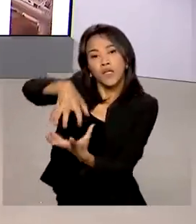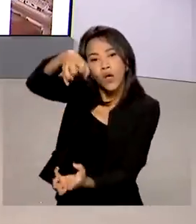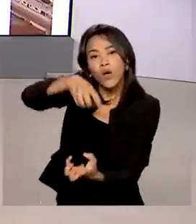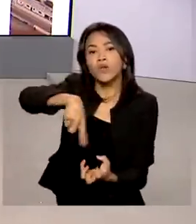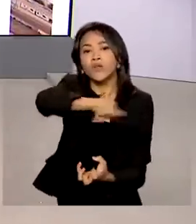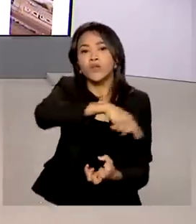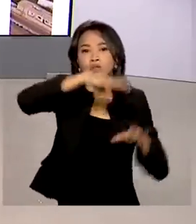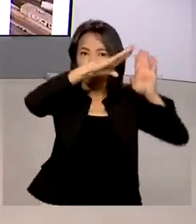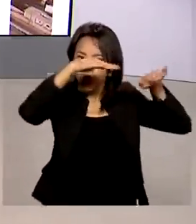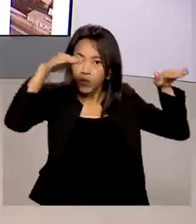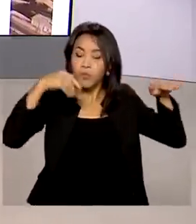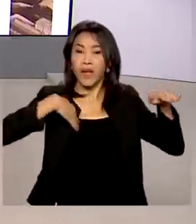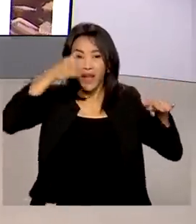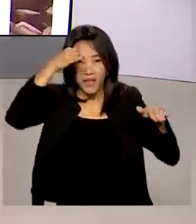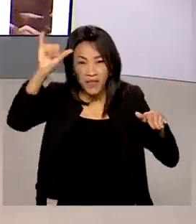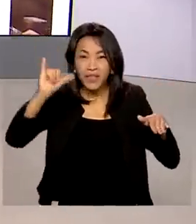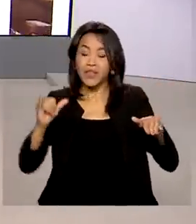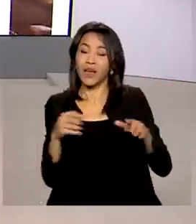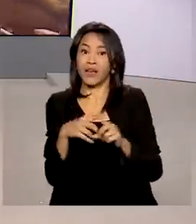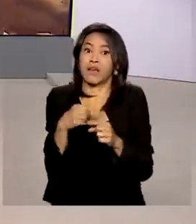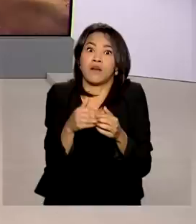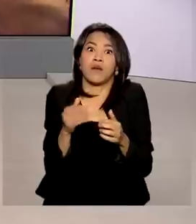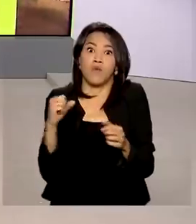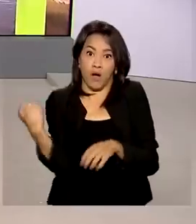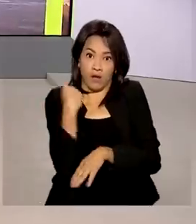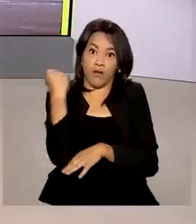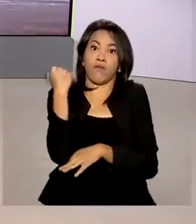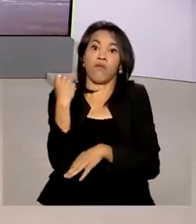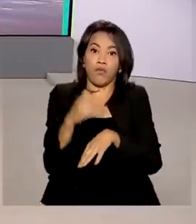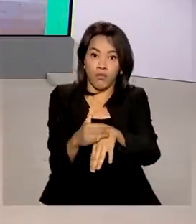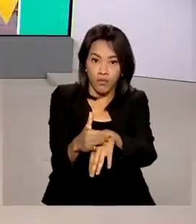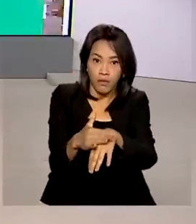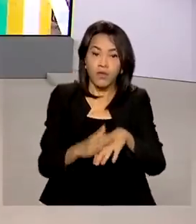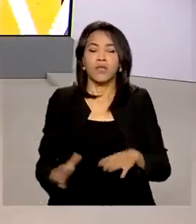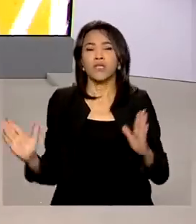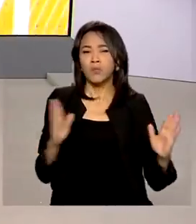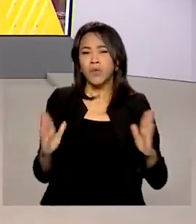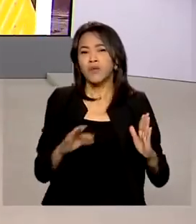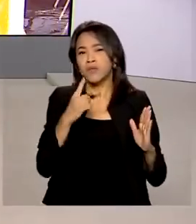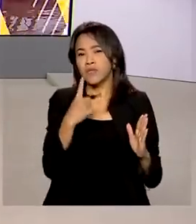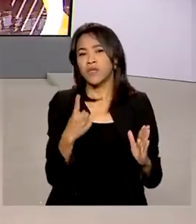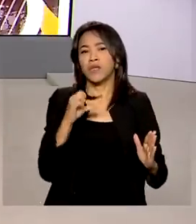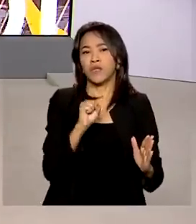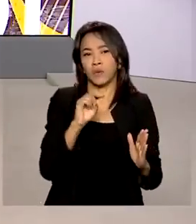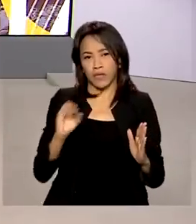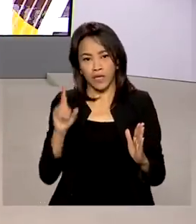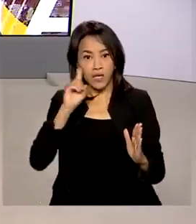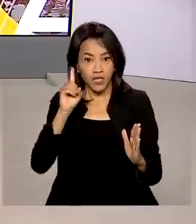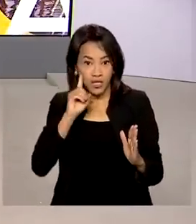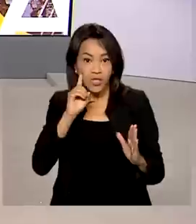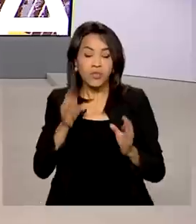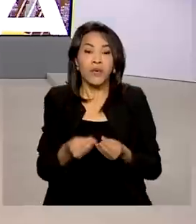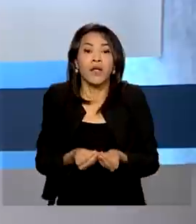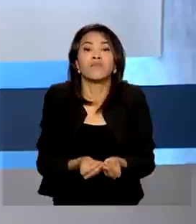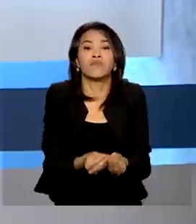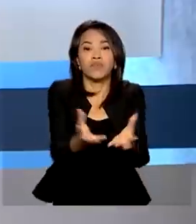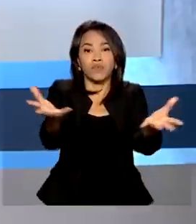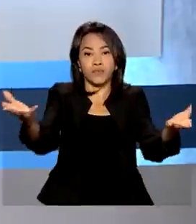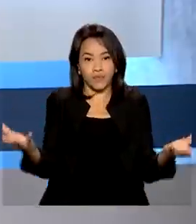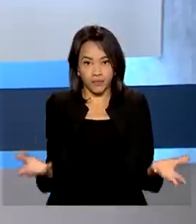evitar a progressão da doença. O Ministério da Saúde tem 180 dias para disponibilizar o medicamento na rede pública.